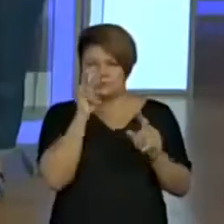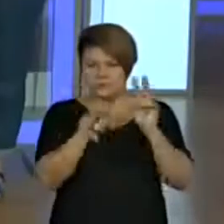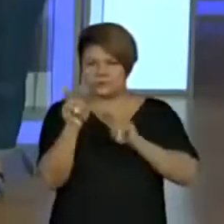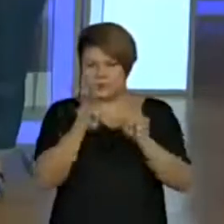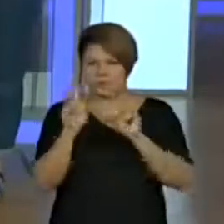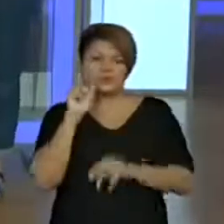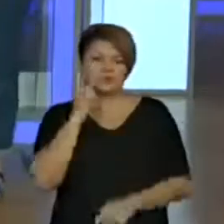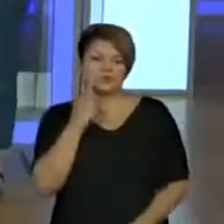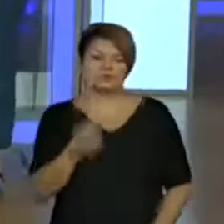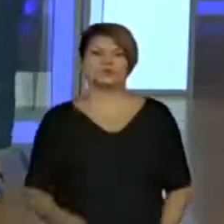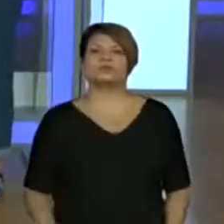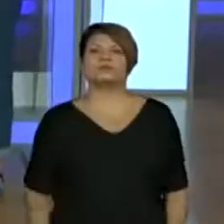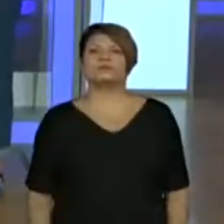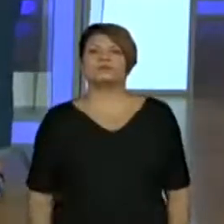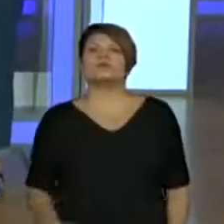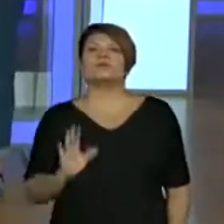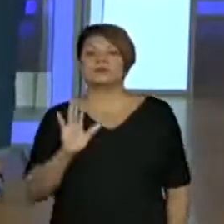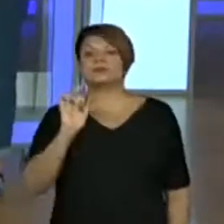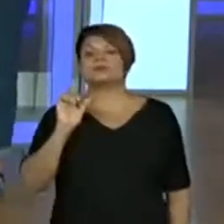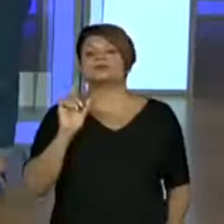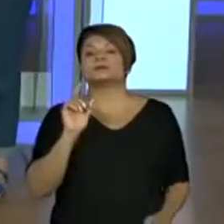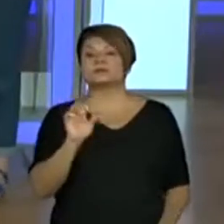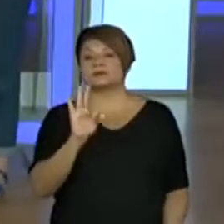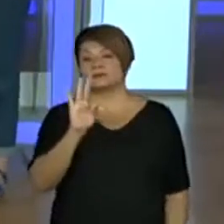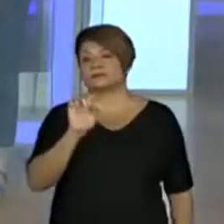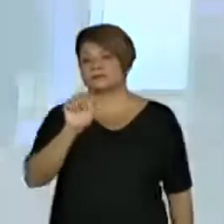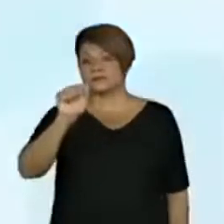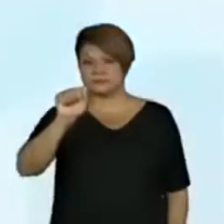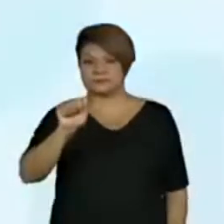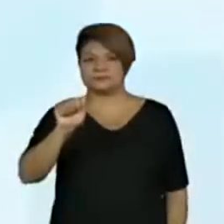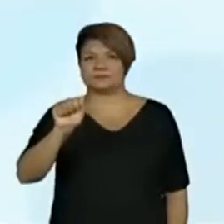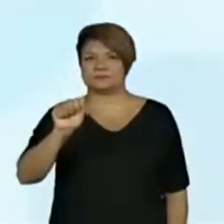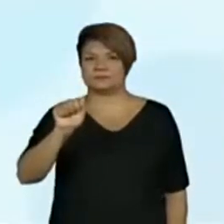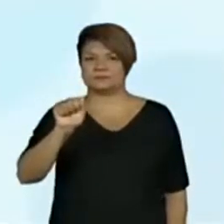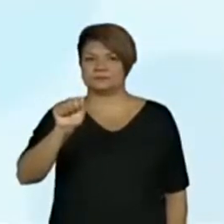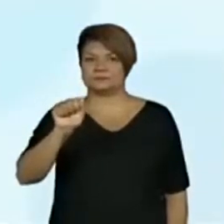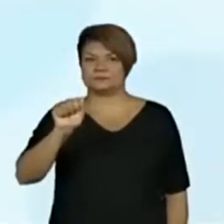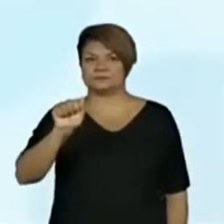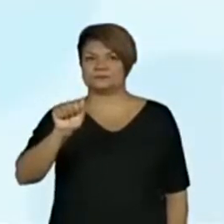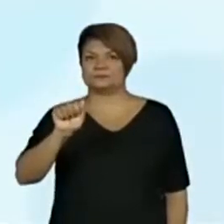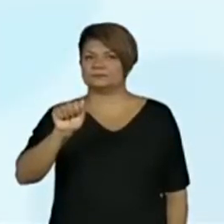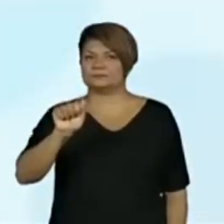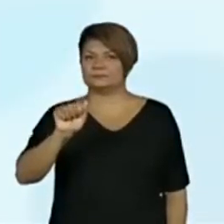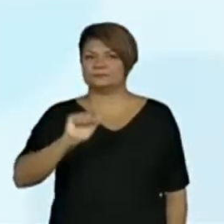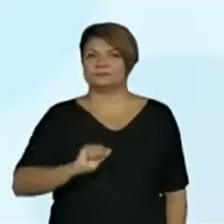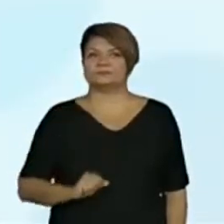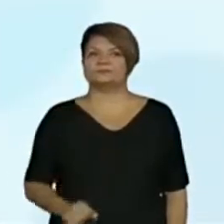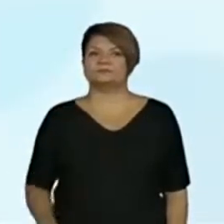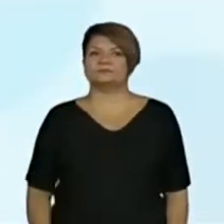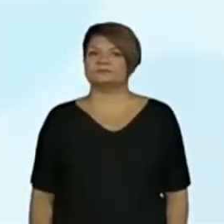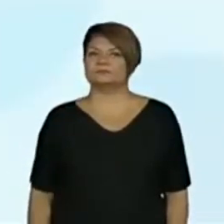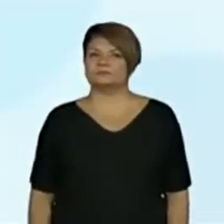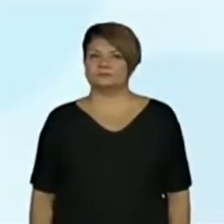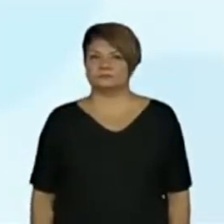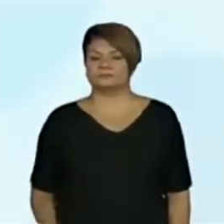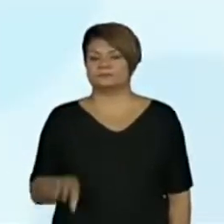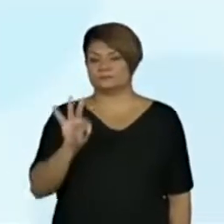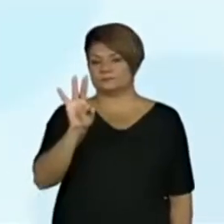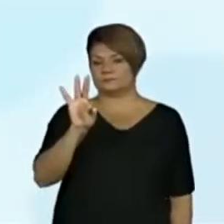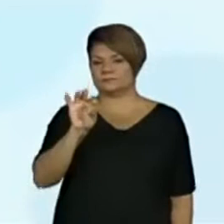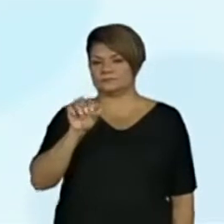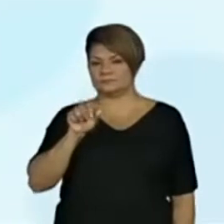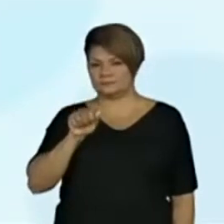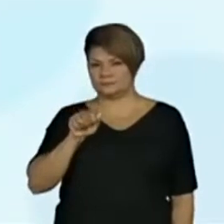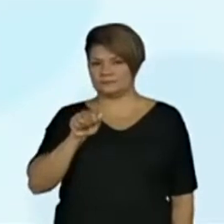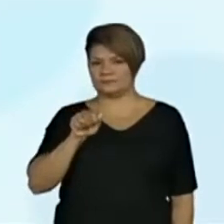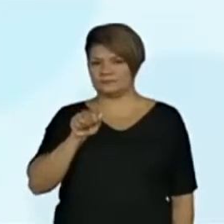Agora. A próxima letra é a letra... A. A. Letra A. Olha lá, eu tenho o tá. Ah, tá